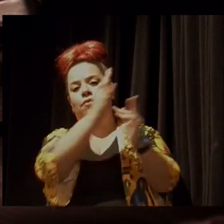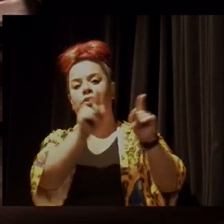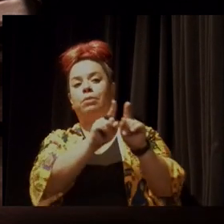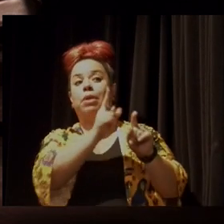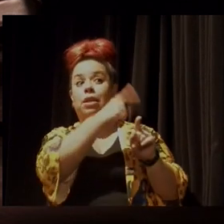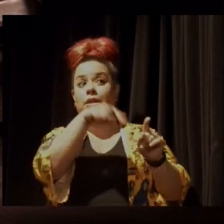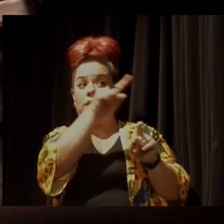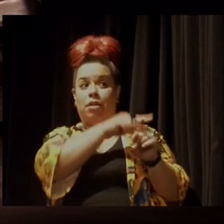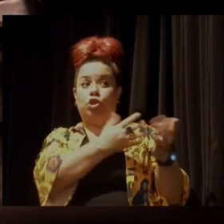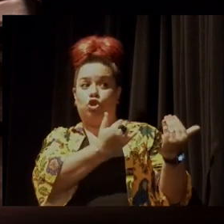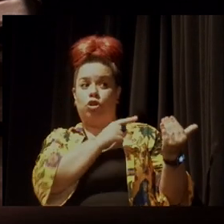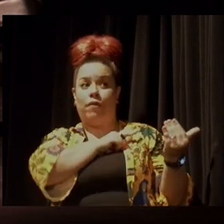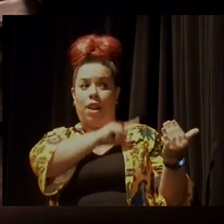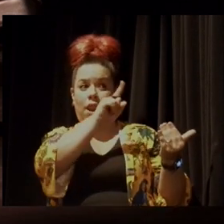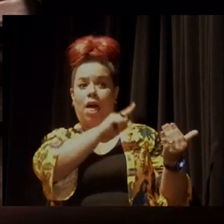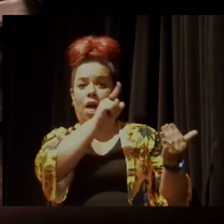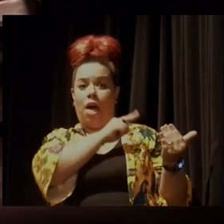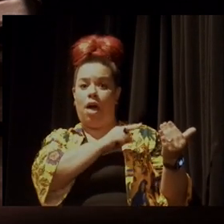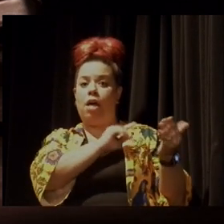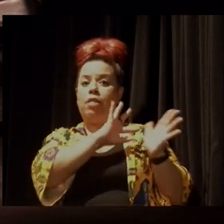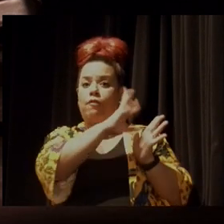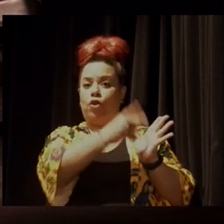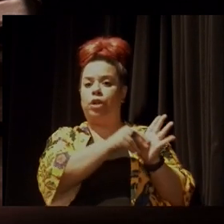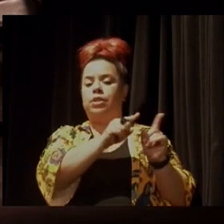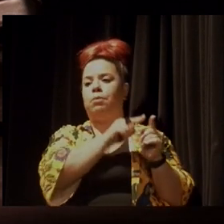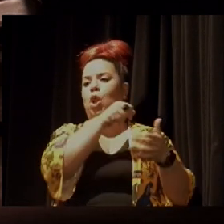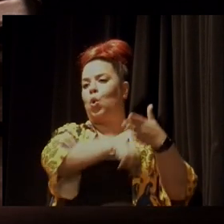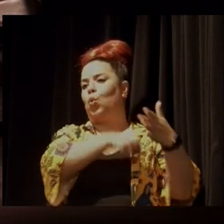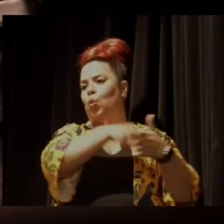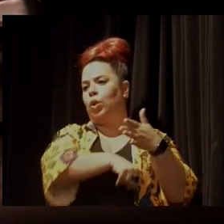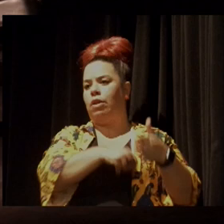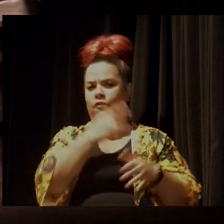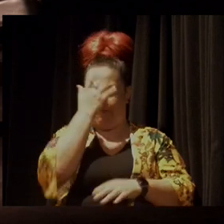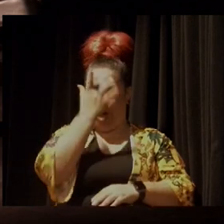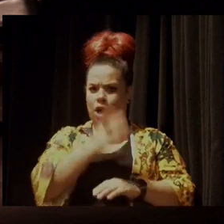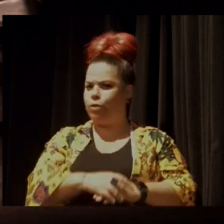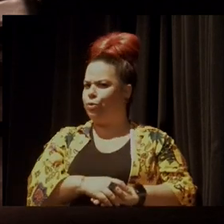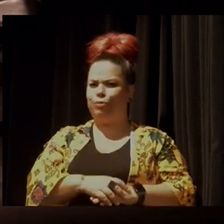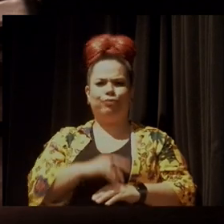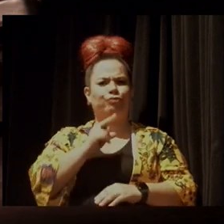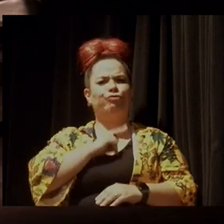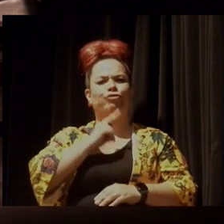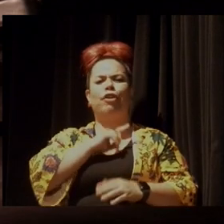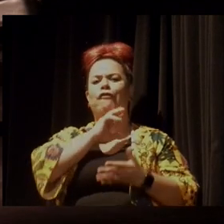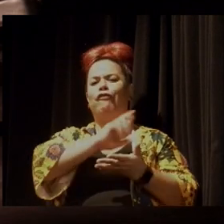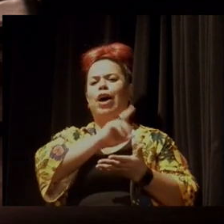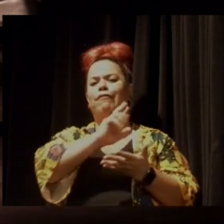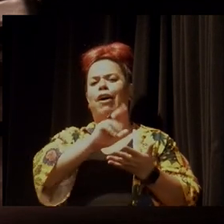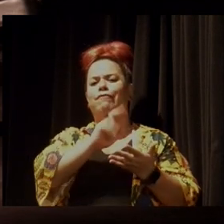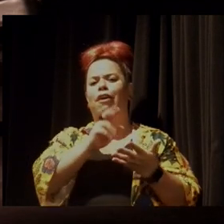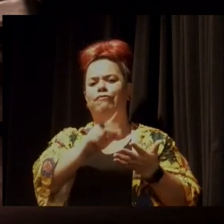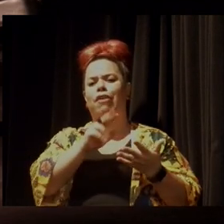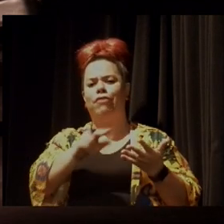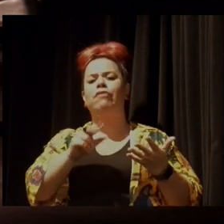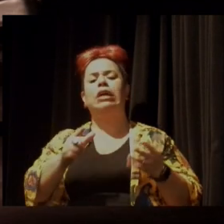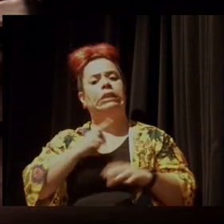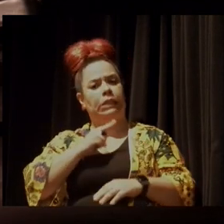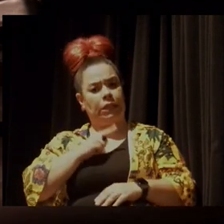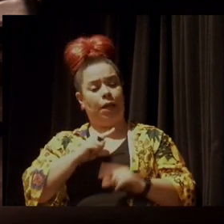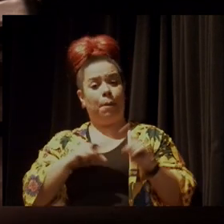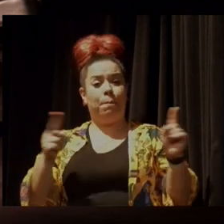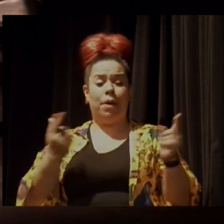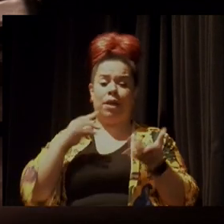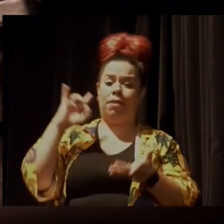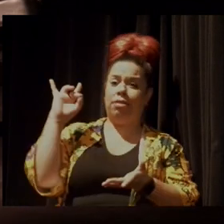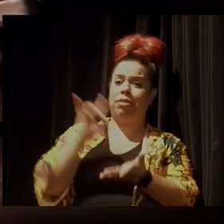floresta. Então, as lutas são de várias formas. O que importa é, no final das contas, a